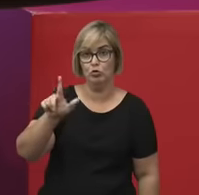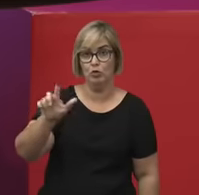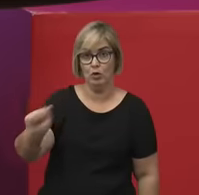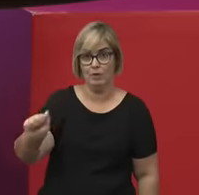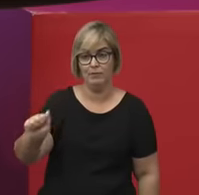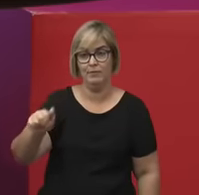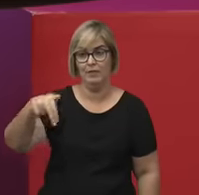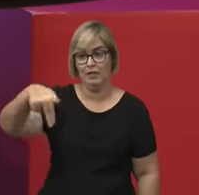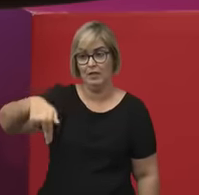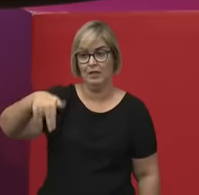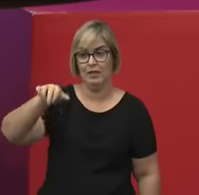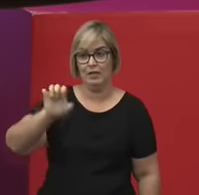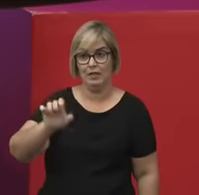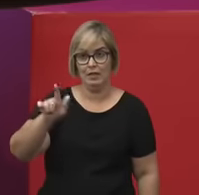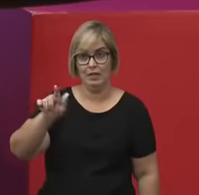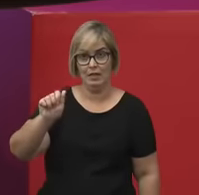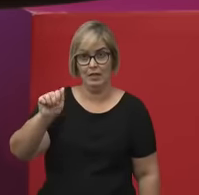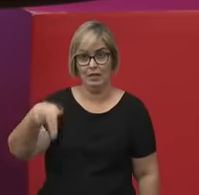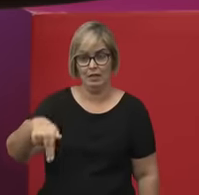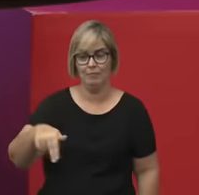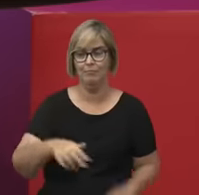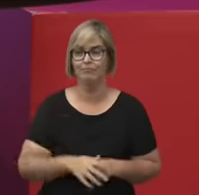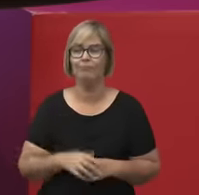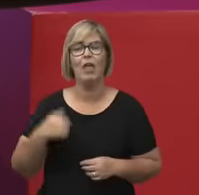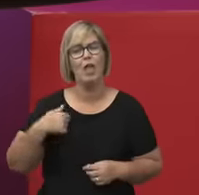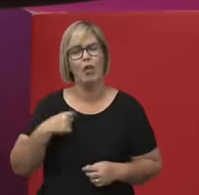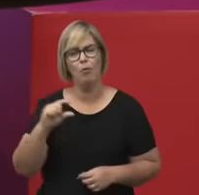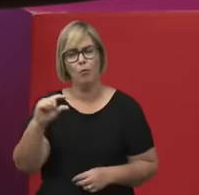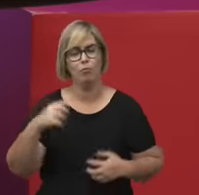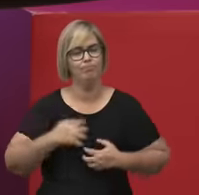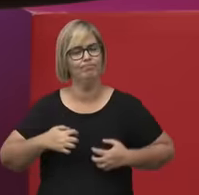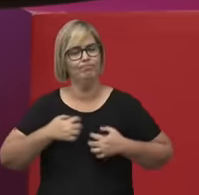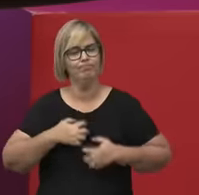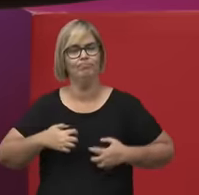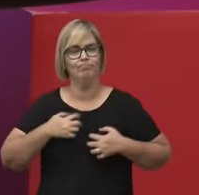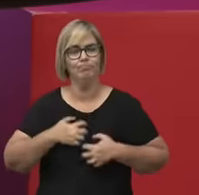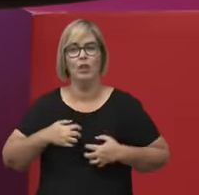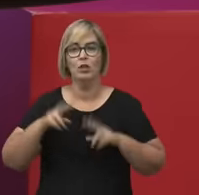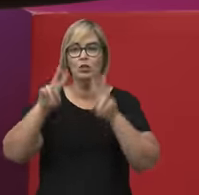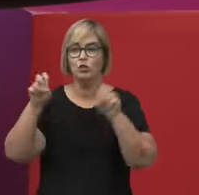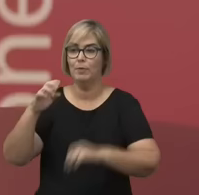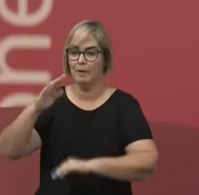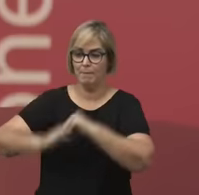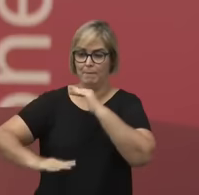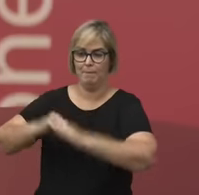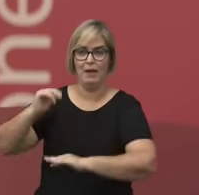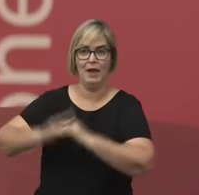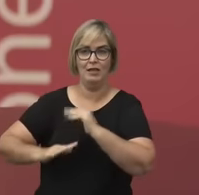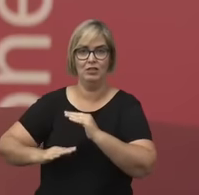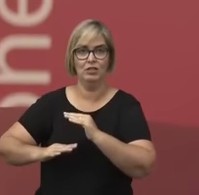incomoda associar uma prática ao gênero, sabe?